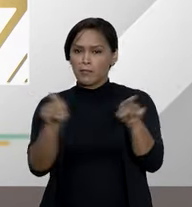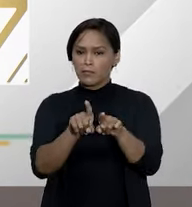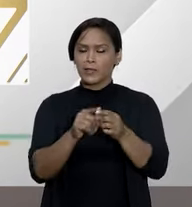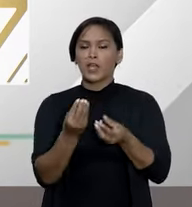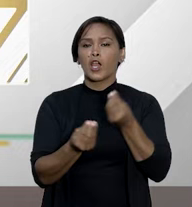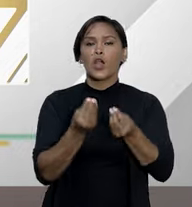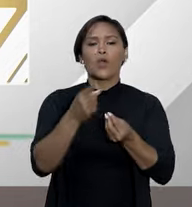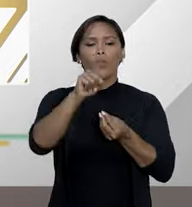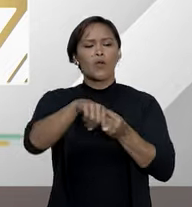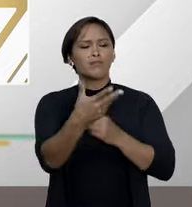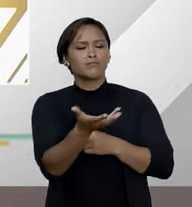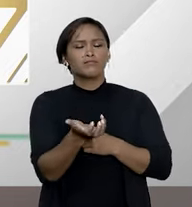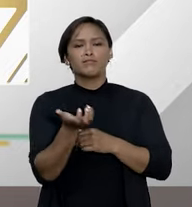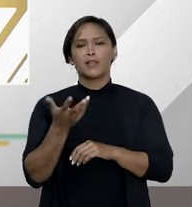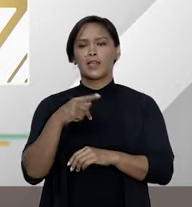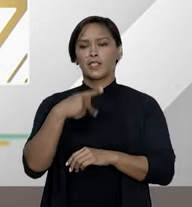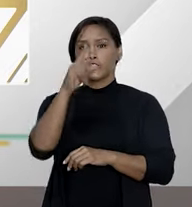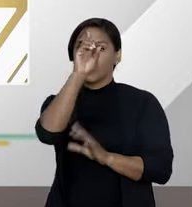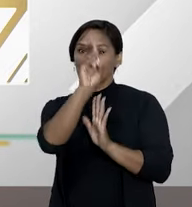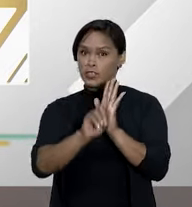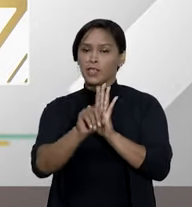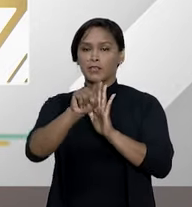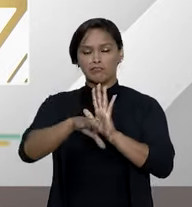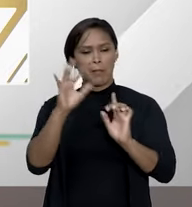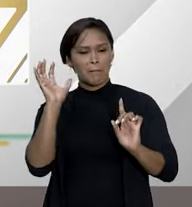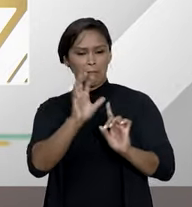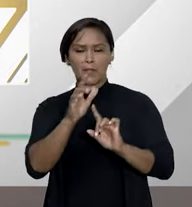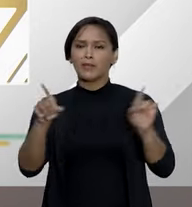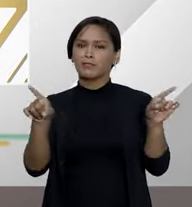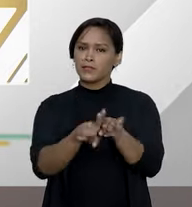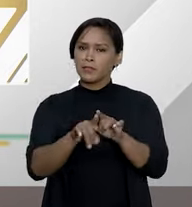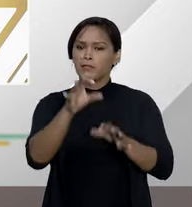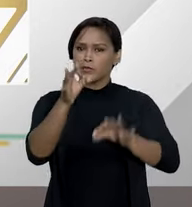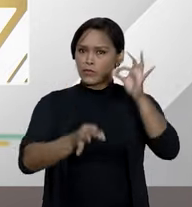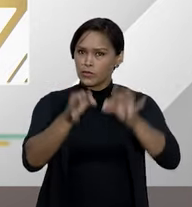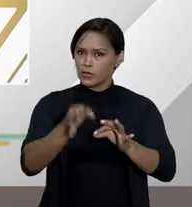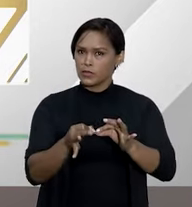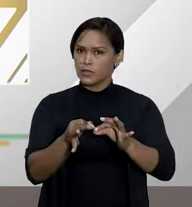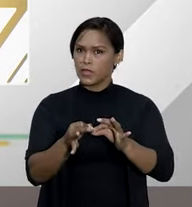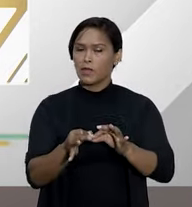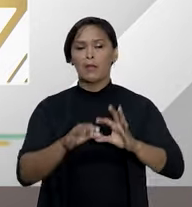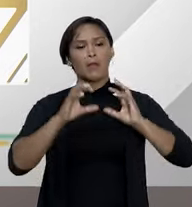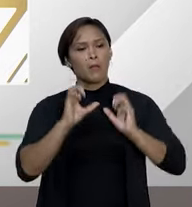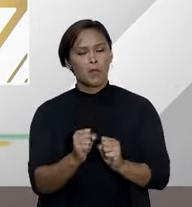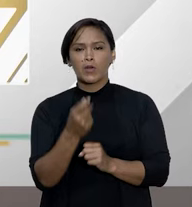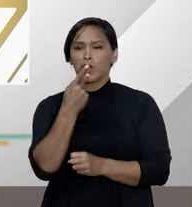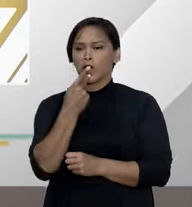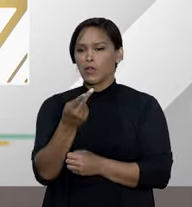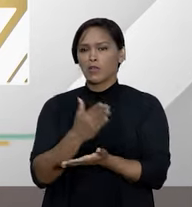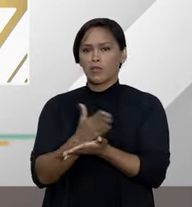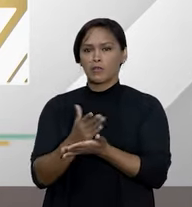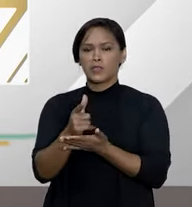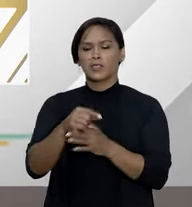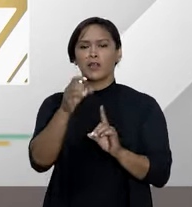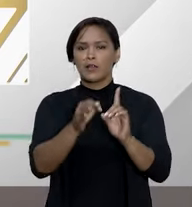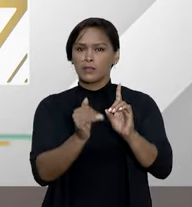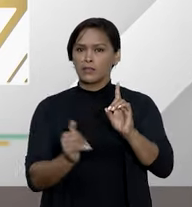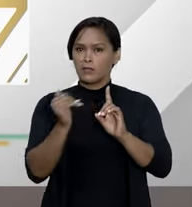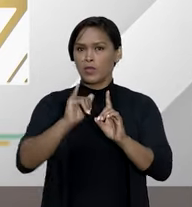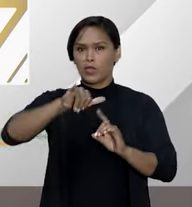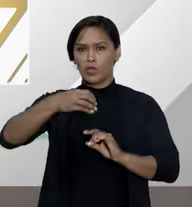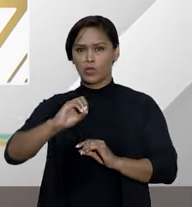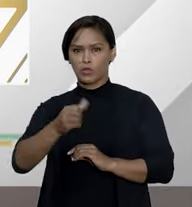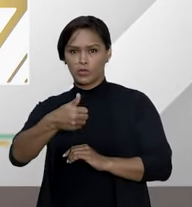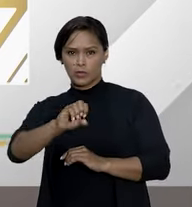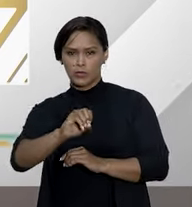como essa busca por direitos impacta também o judiciário? Podemos começar com o senhor, desembargador João